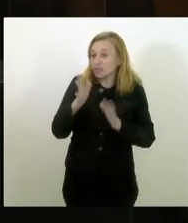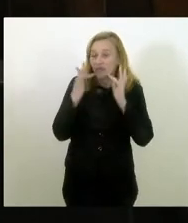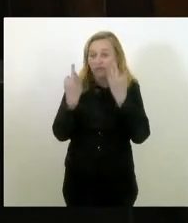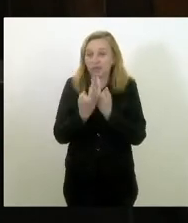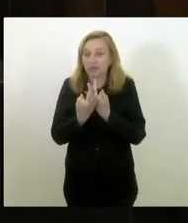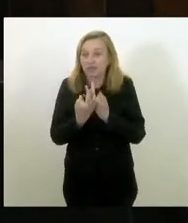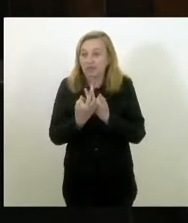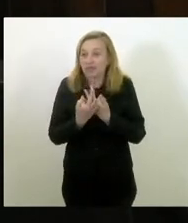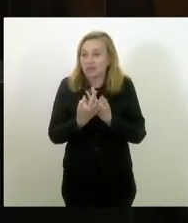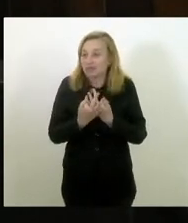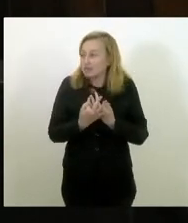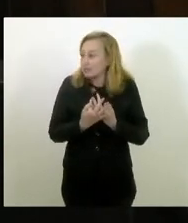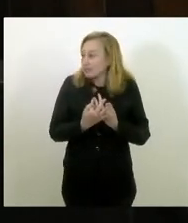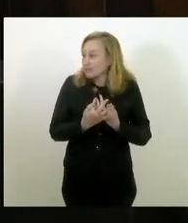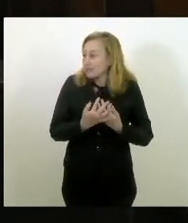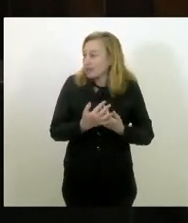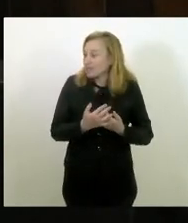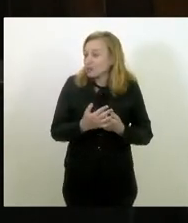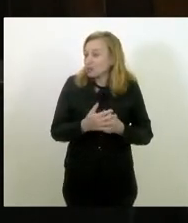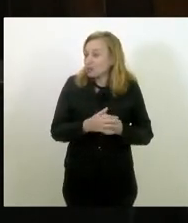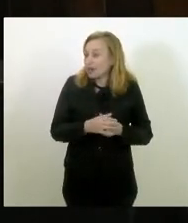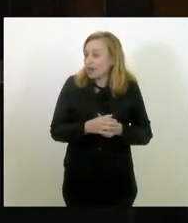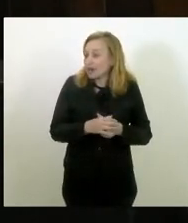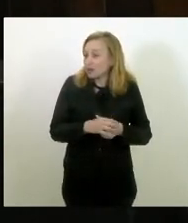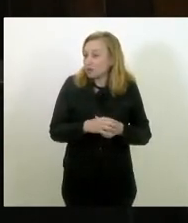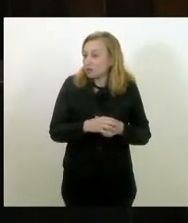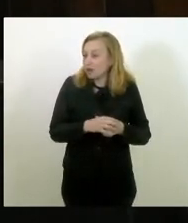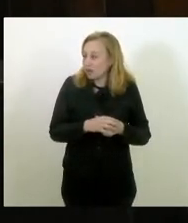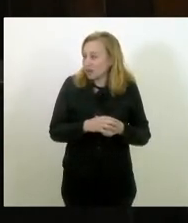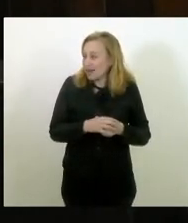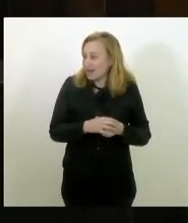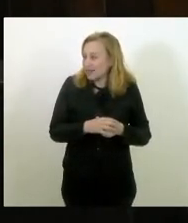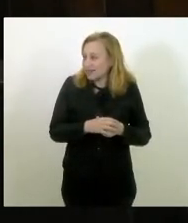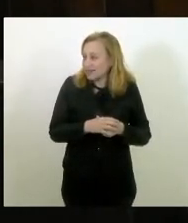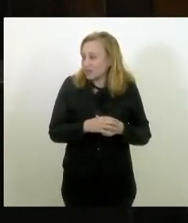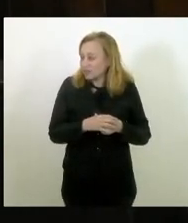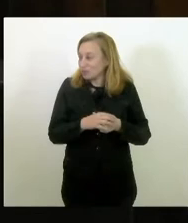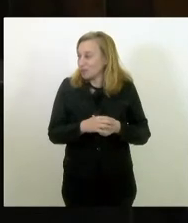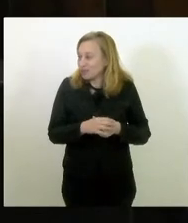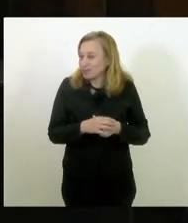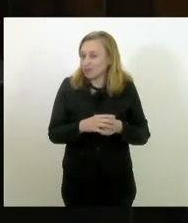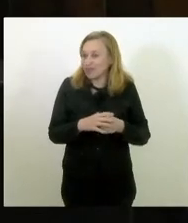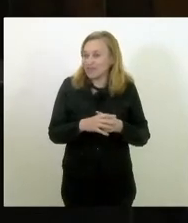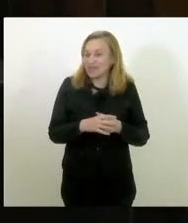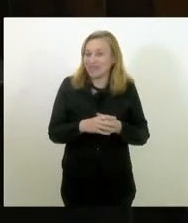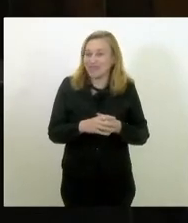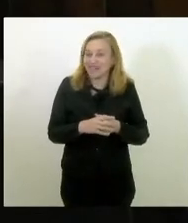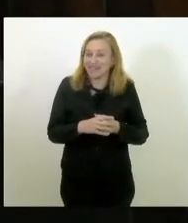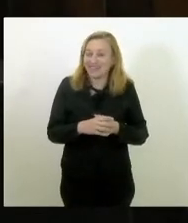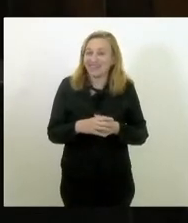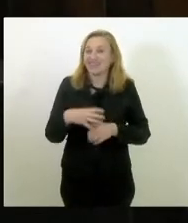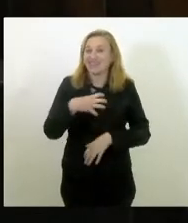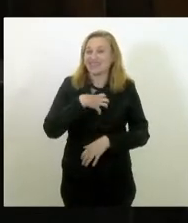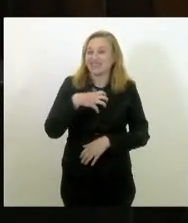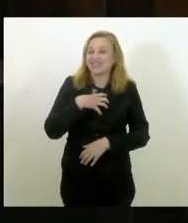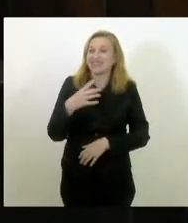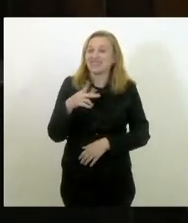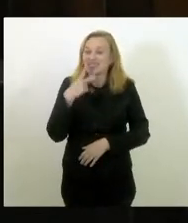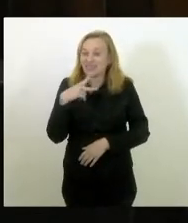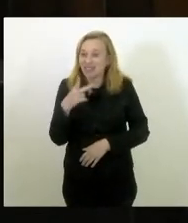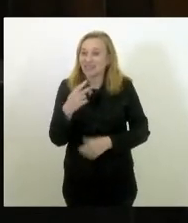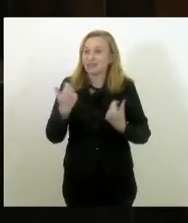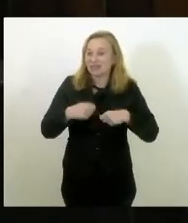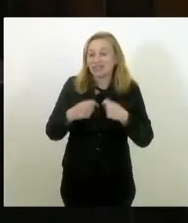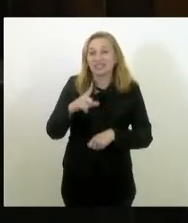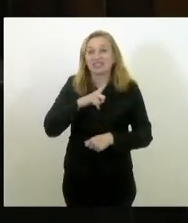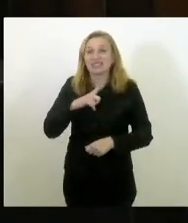falando aqui é necessidade imediata, emergencial. é nesse sentido que, quando a gente fala que precisa ter